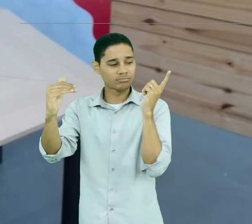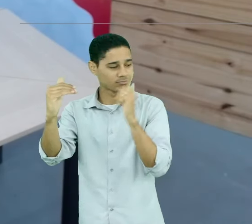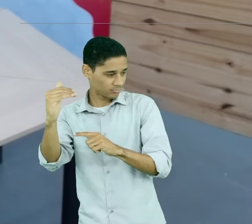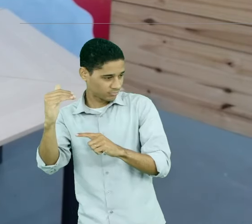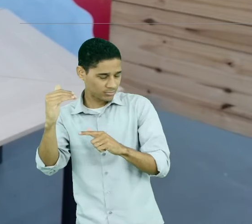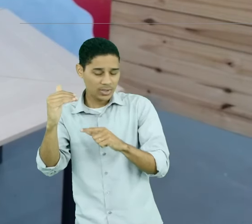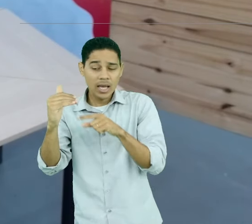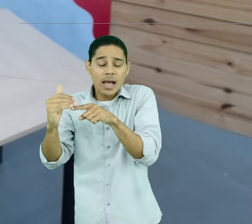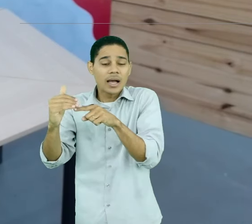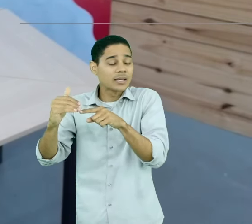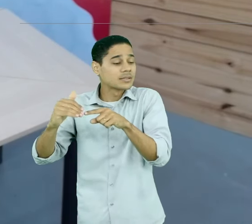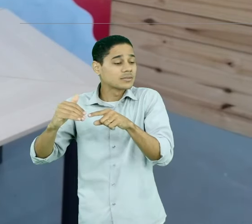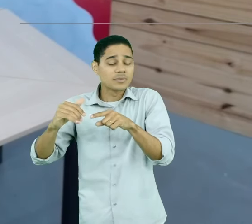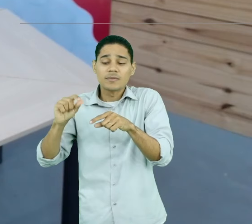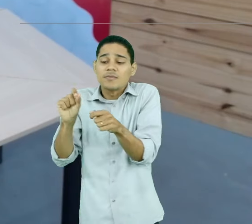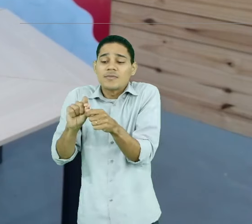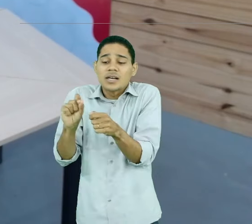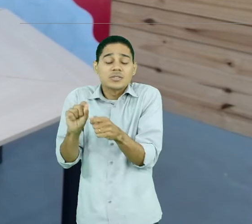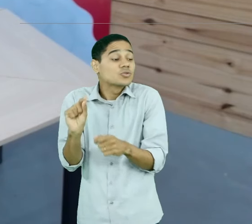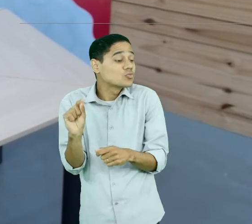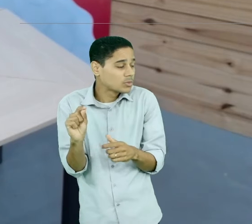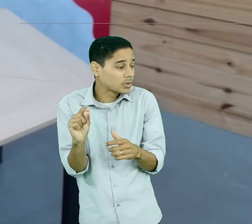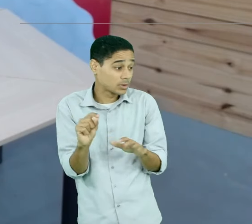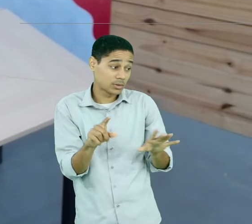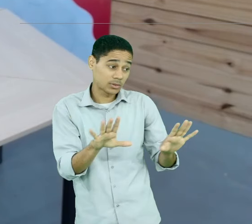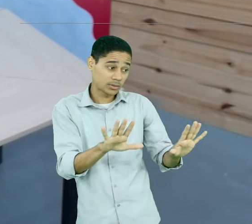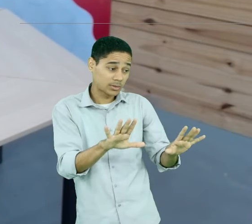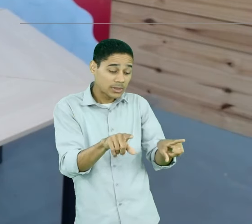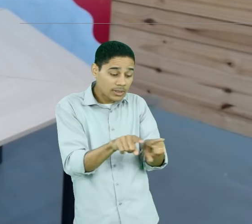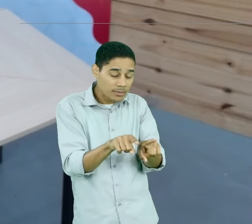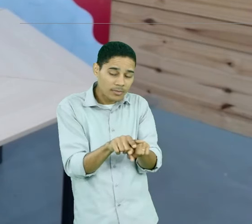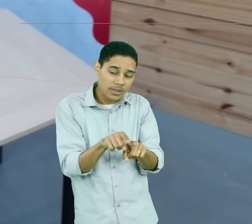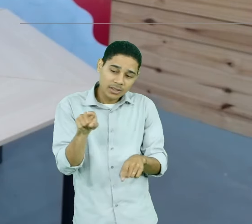daquele cargo e qual é a remuneração associada.